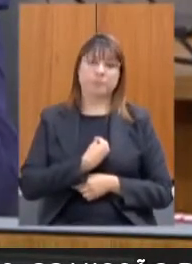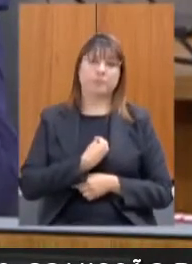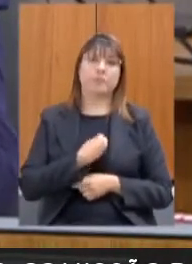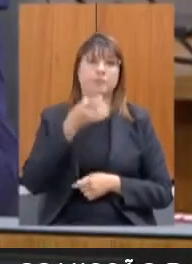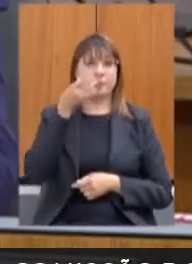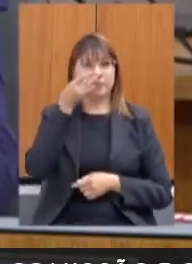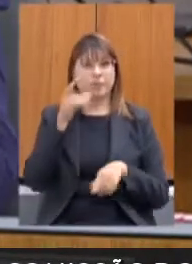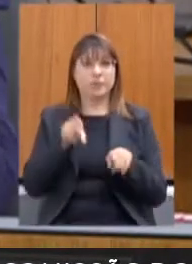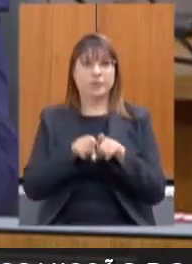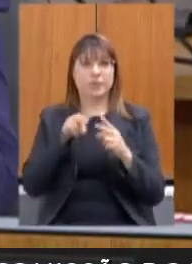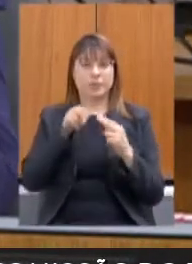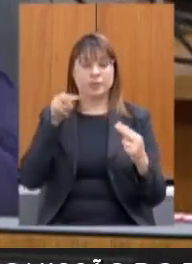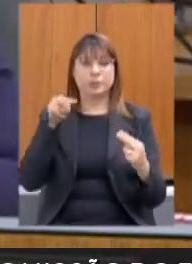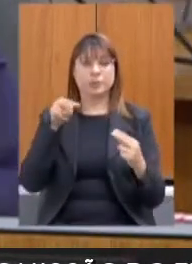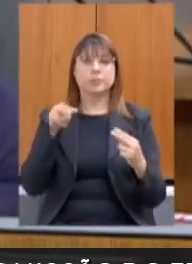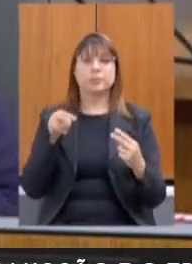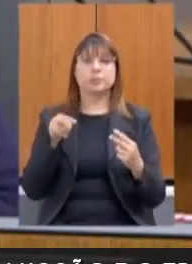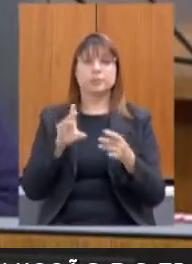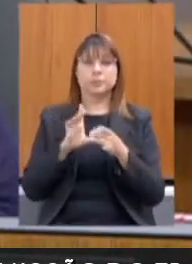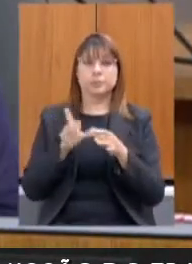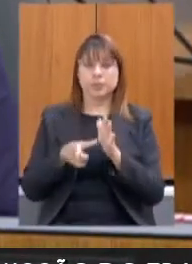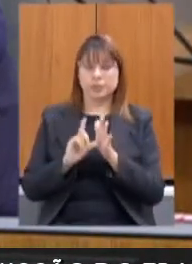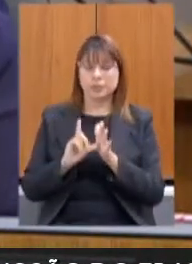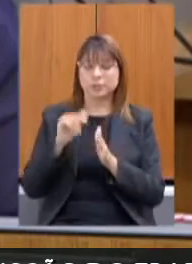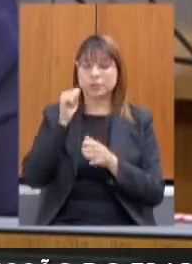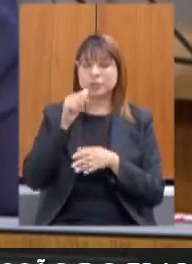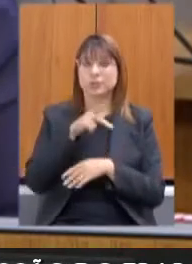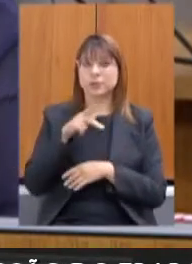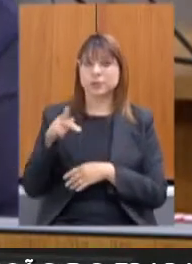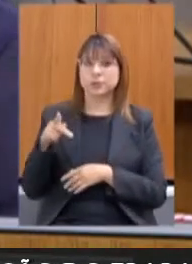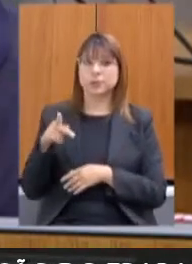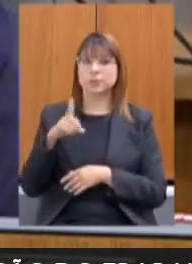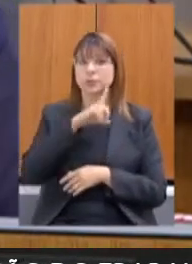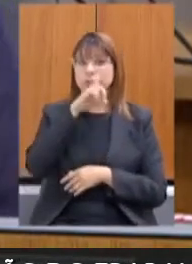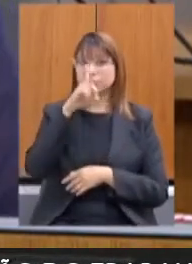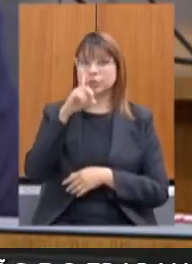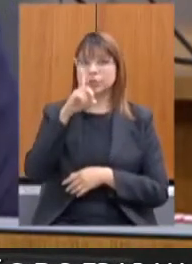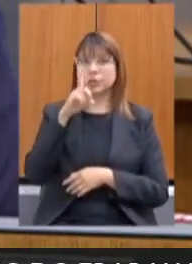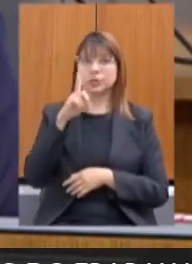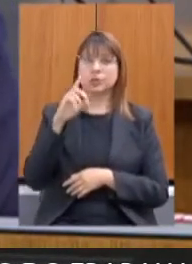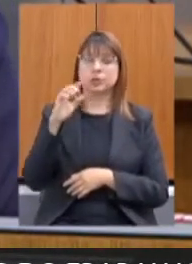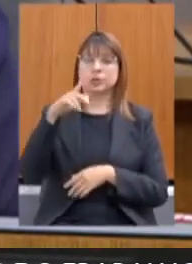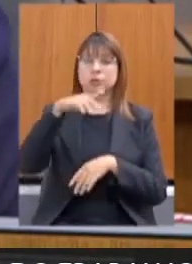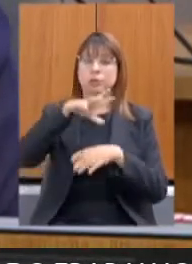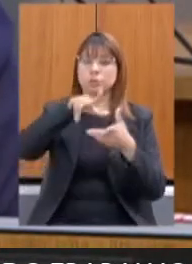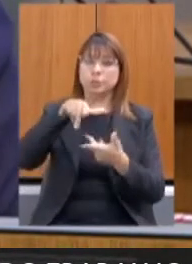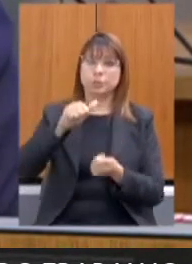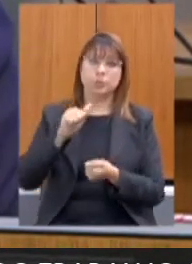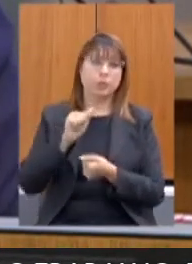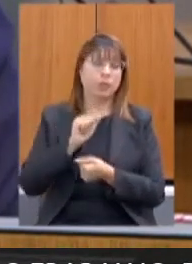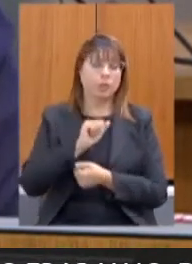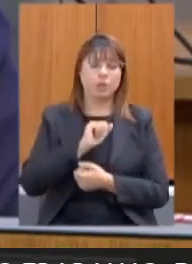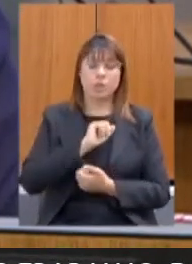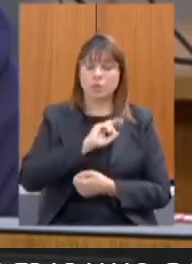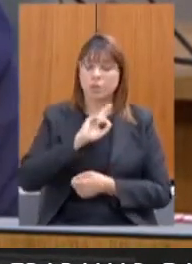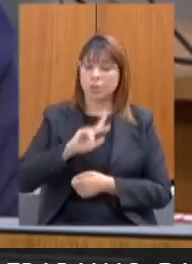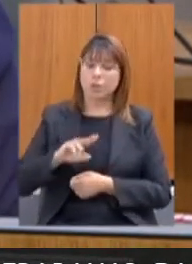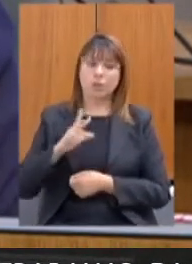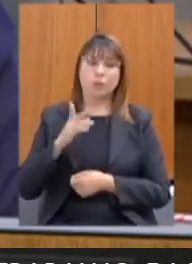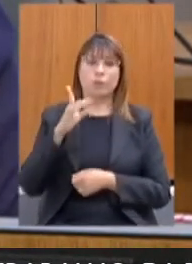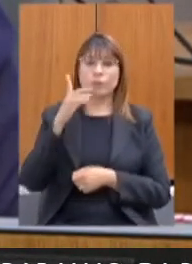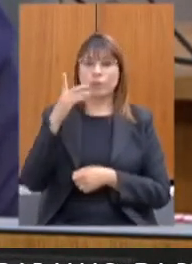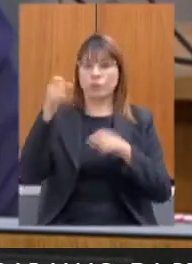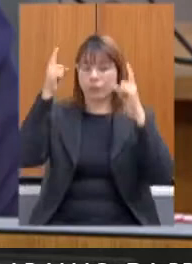virtualmente, me permita antes, Presidenta, no Dia Internacional da Não Violência contra a Mulher, que é celebrado